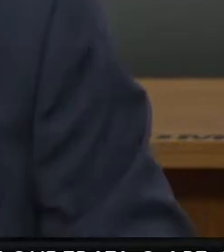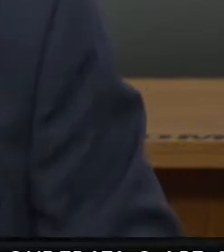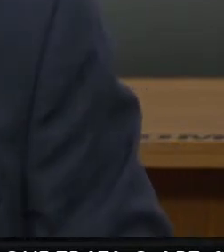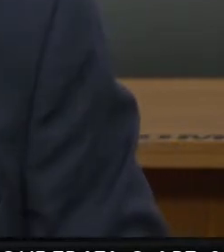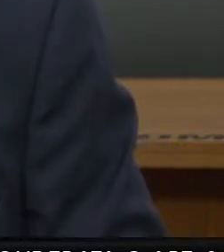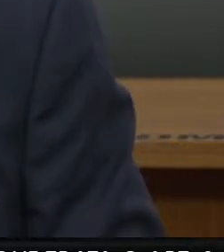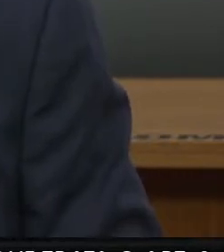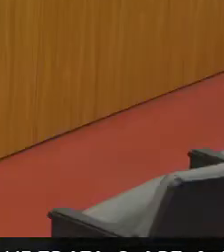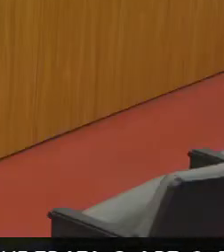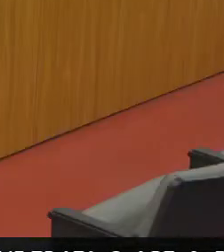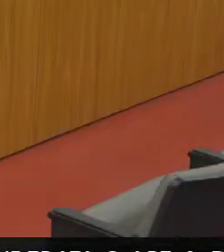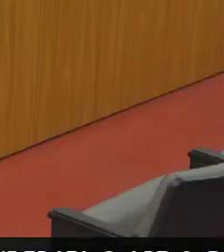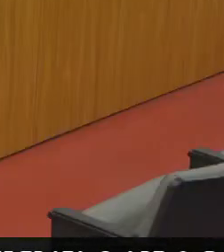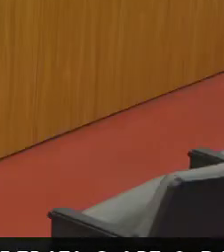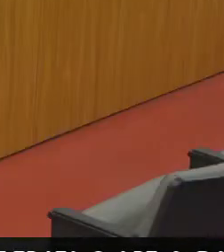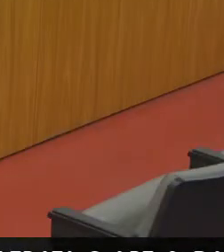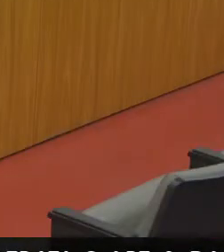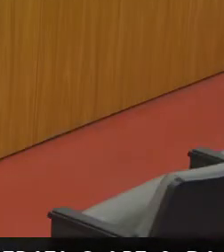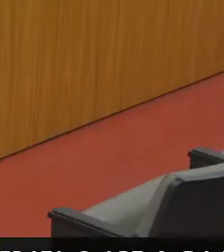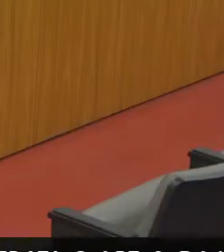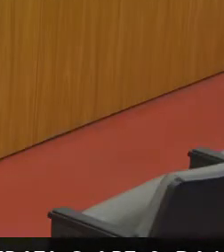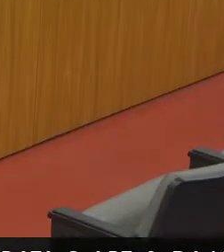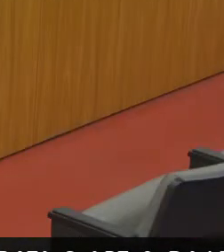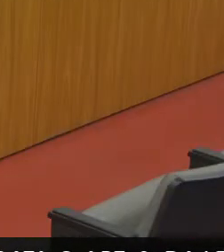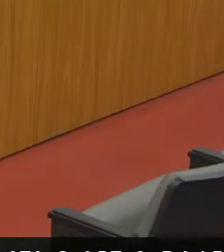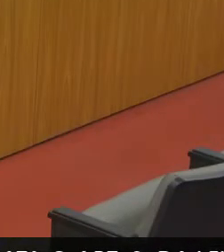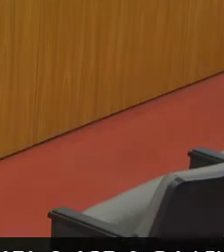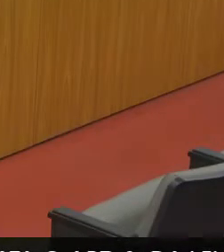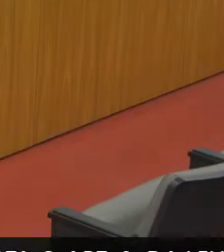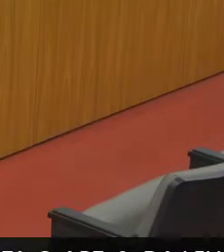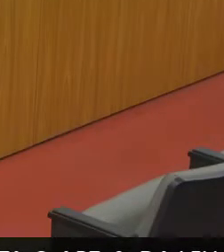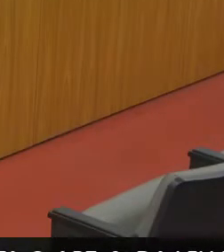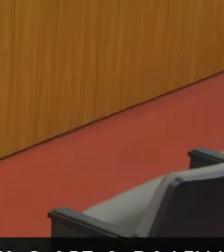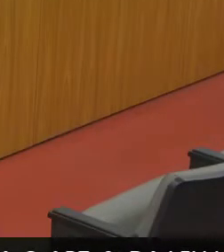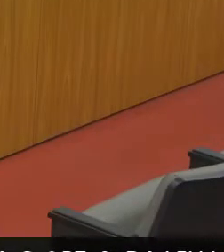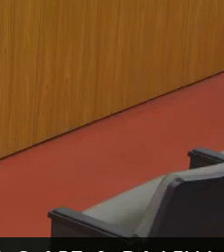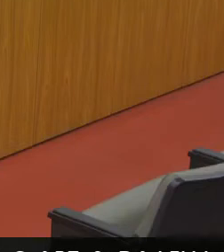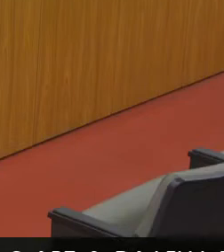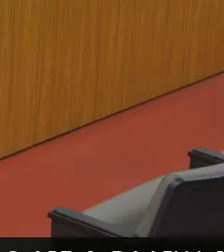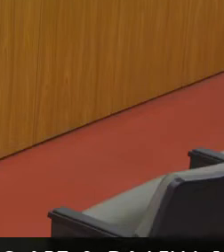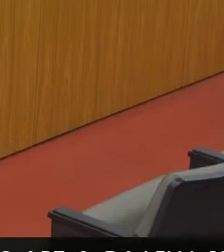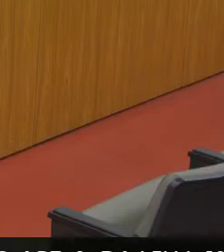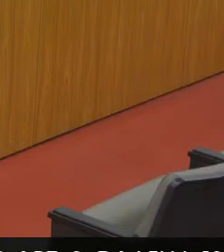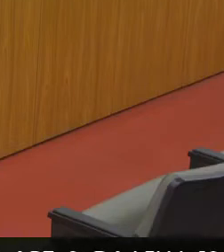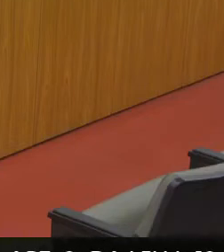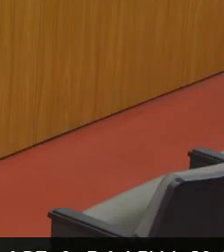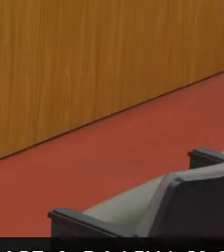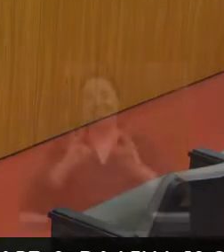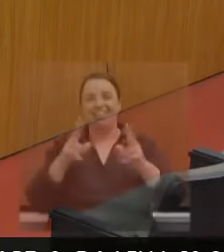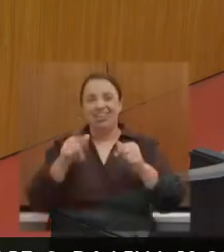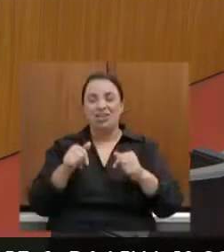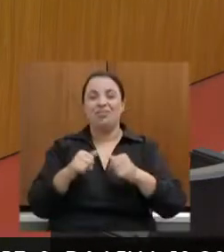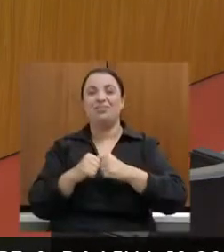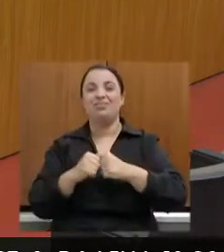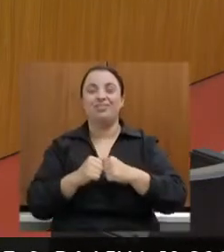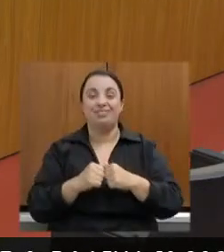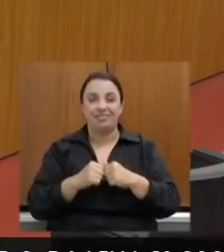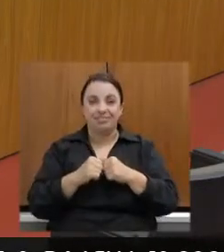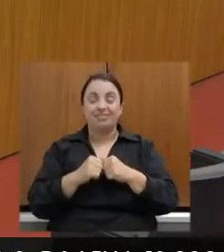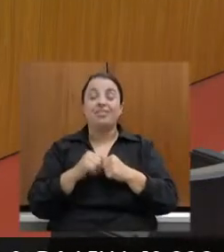Boa tarde, deputado. Boa tarde a todas e todos. Na verdade, o Paradesporto, dentro da Subsecretaria de Esportes, na CEDESI, ele